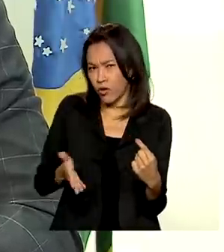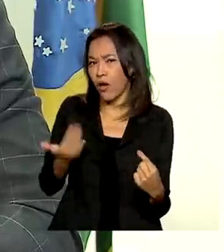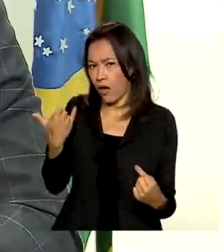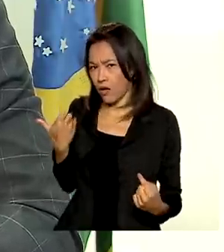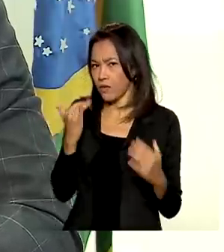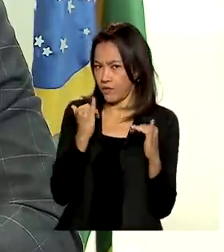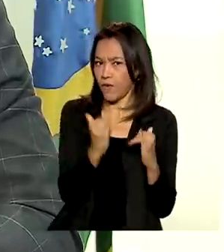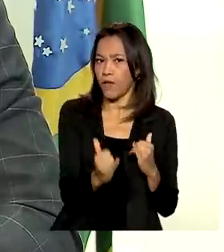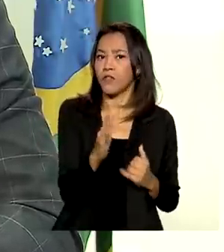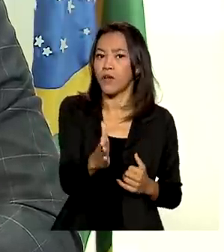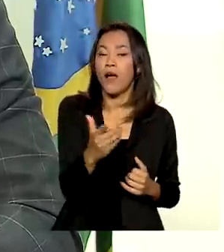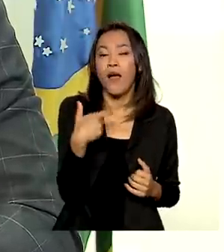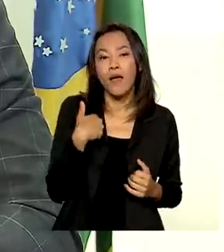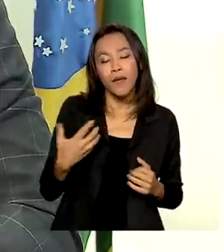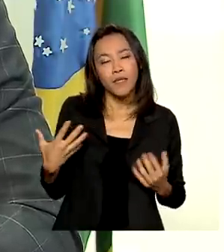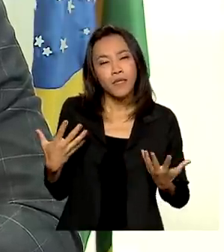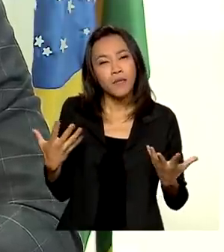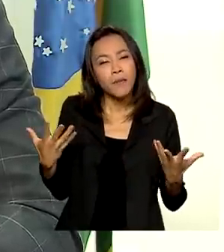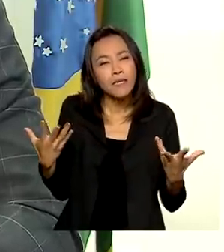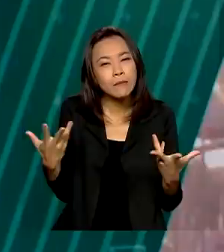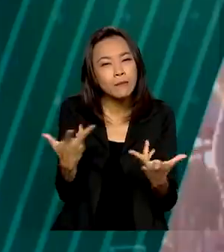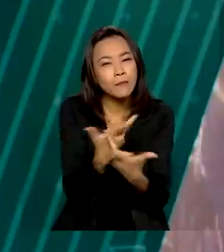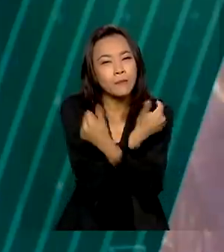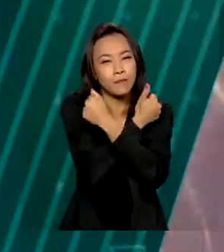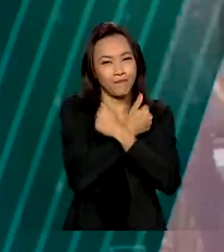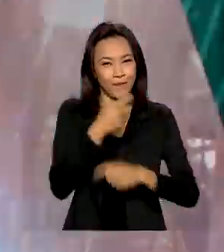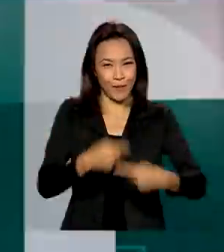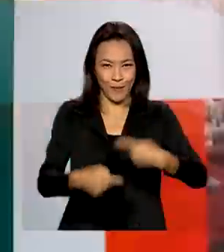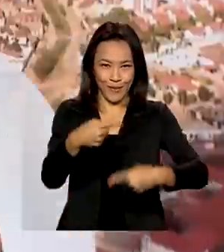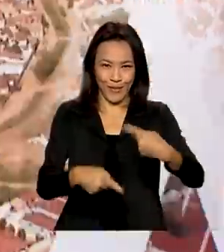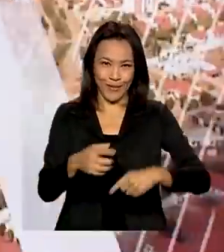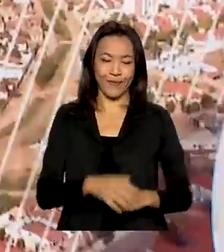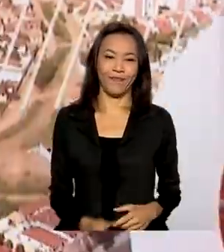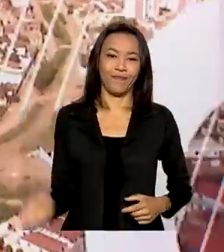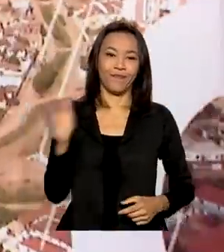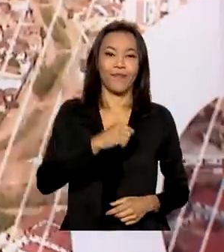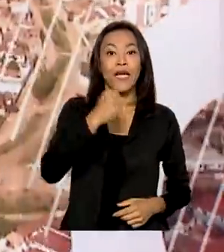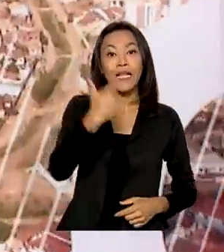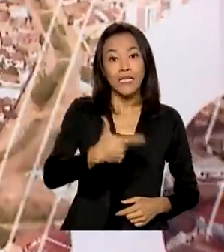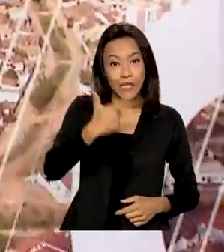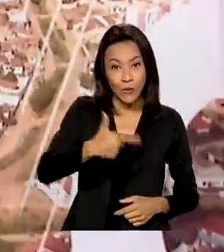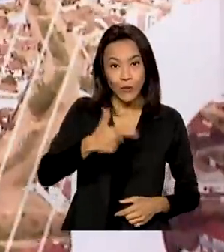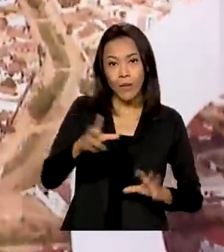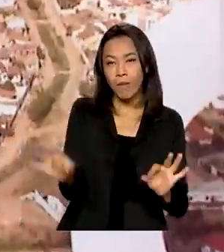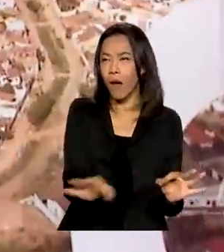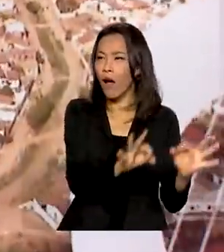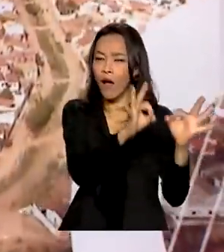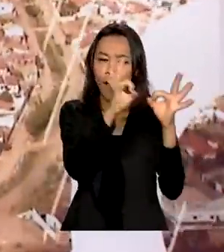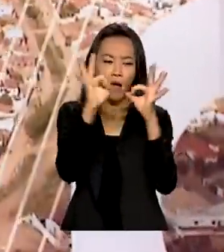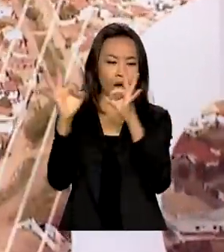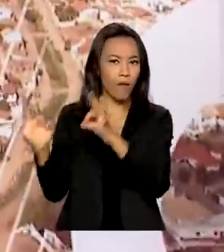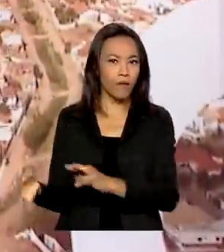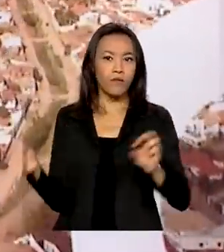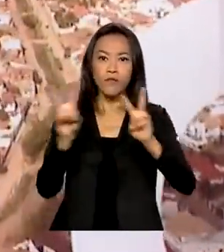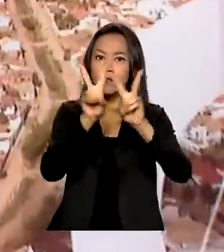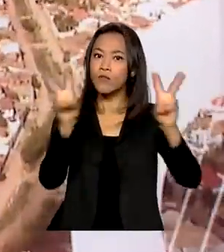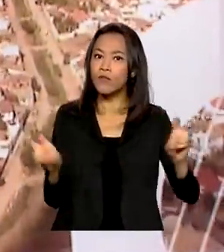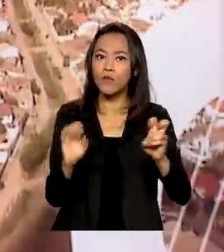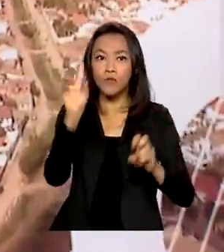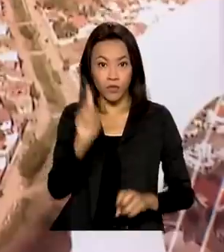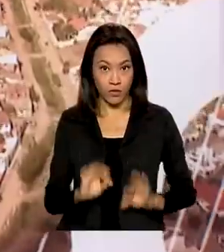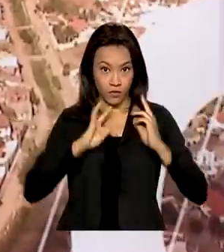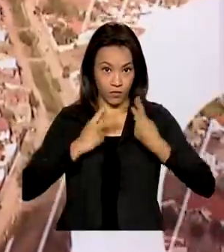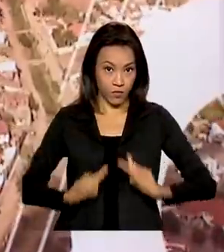ser mais eficaz na política pública. Na segunda matéria da série especial sobre direitos humanos, você vai